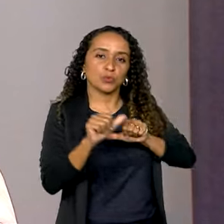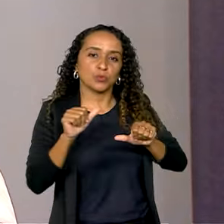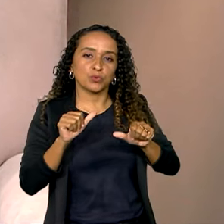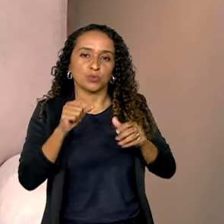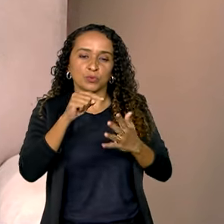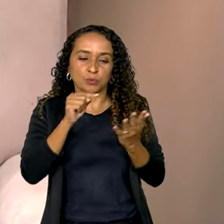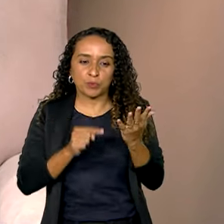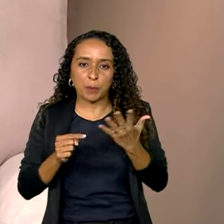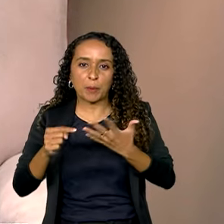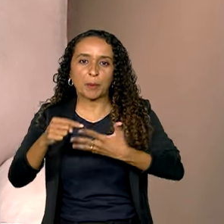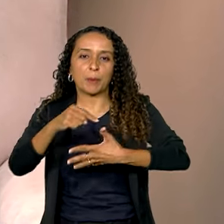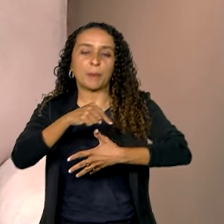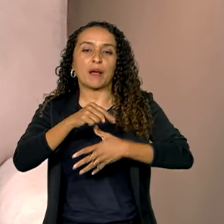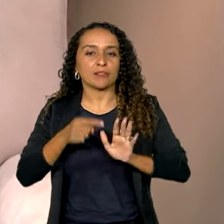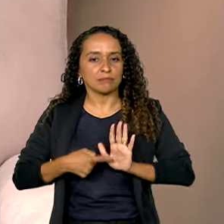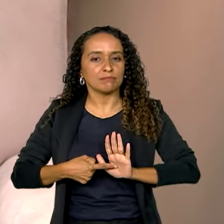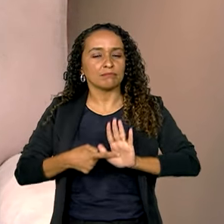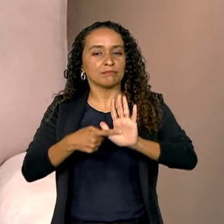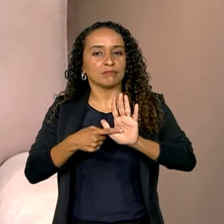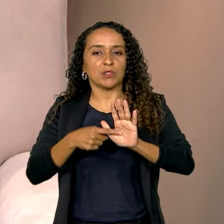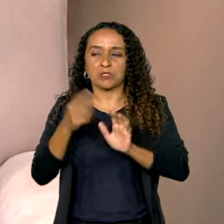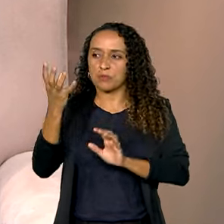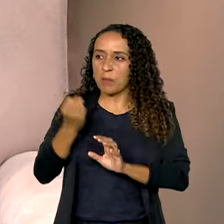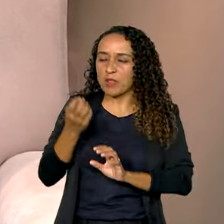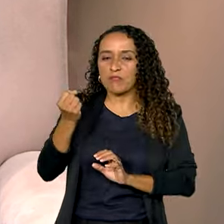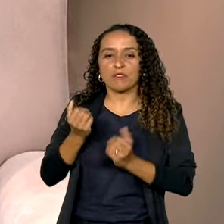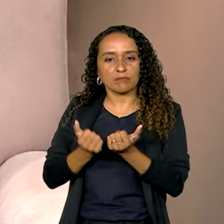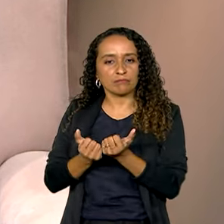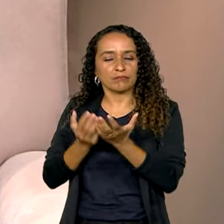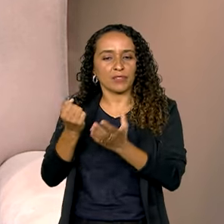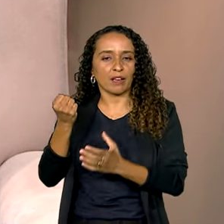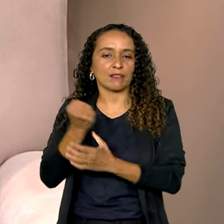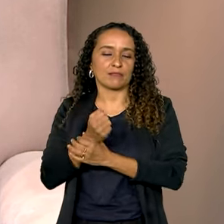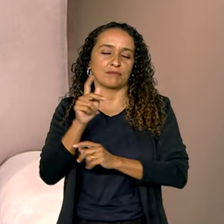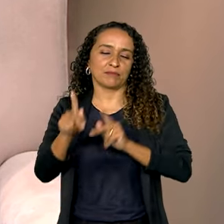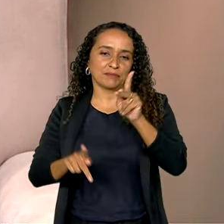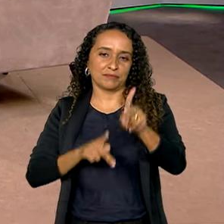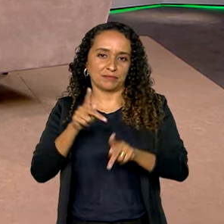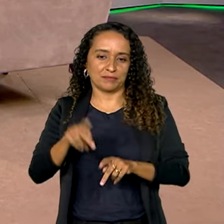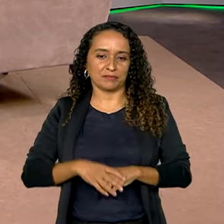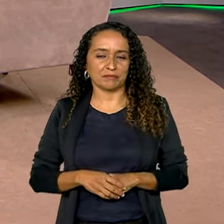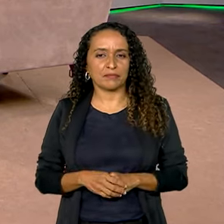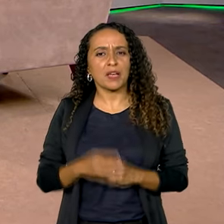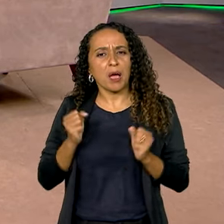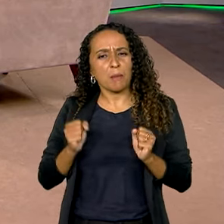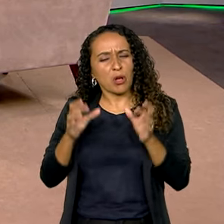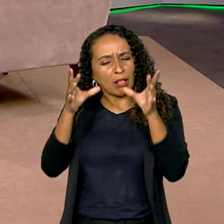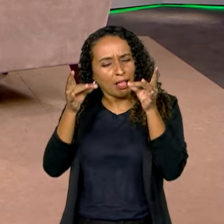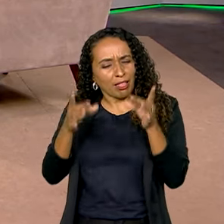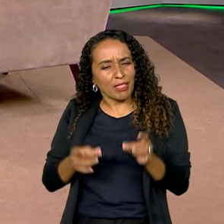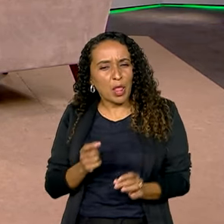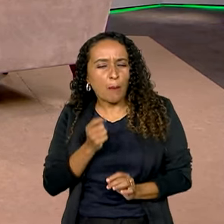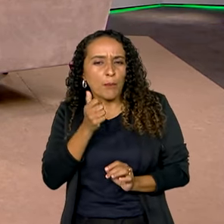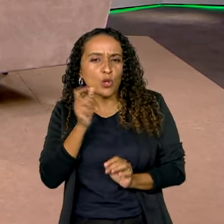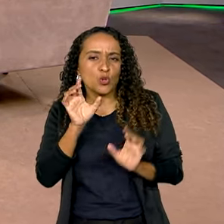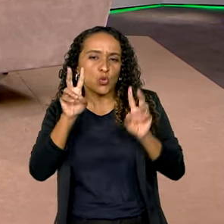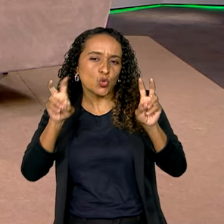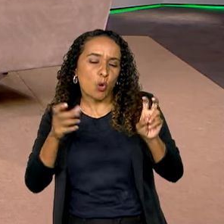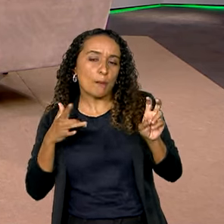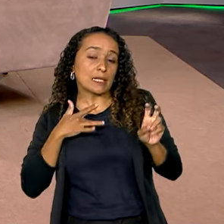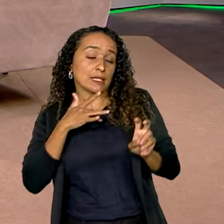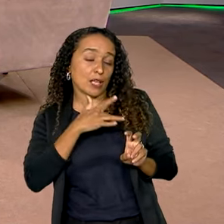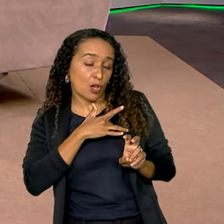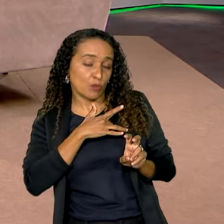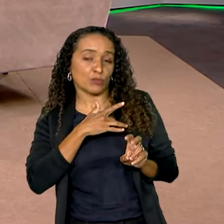indicadores que evidenciam esses benefícios que são garantidos à população. A senhora pode detalhar um pouquinho em relação à saúde, aos